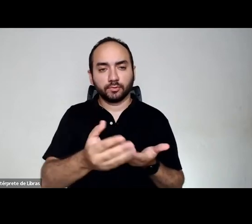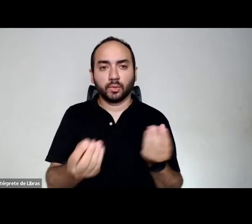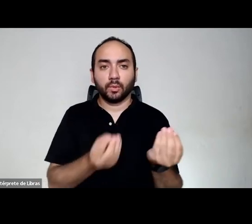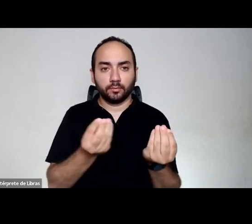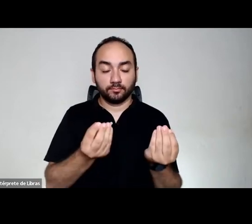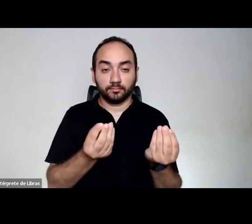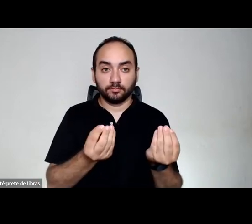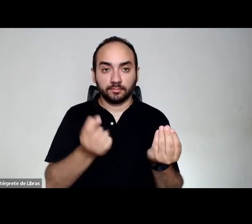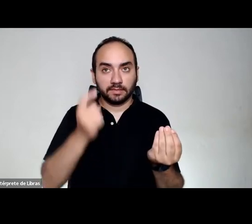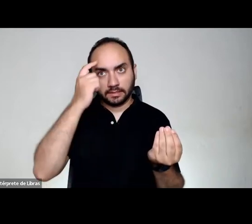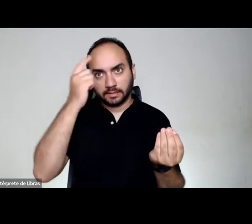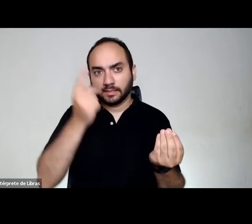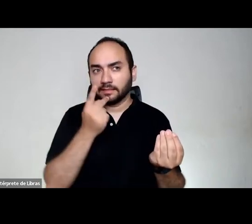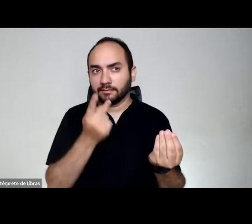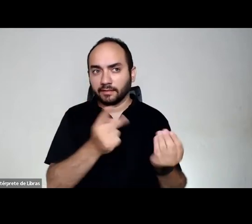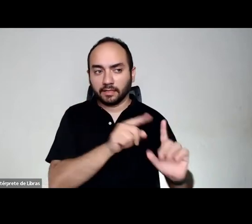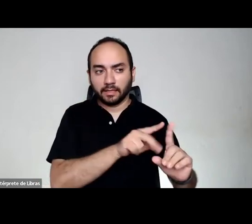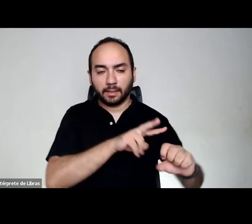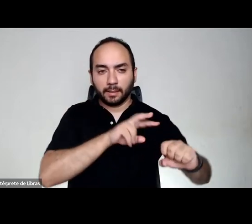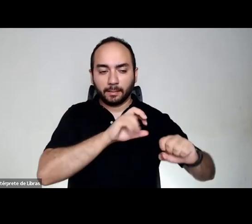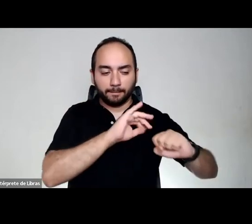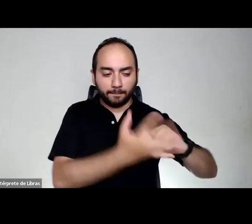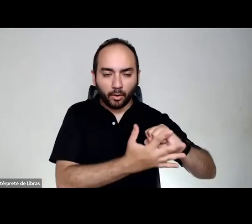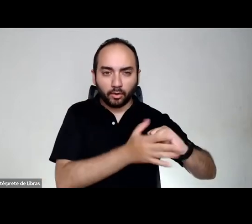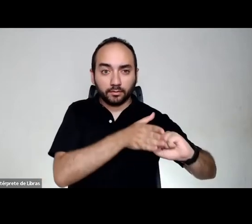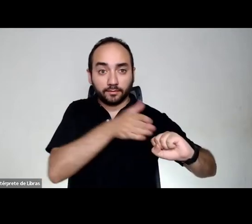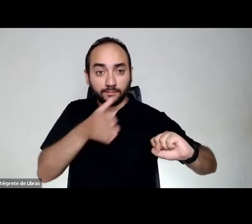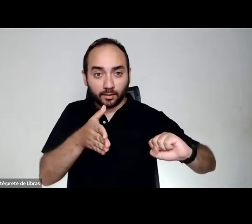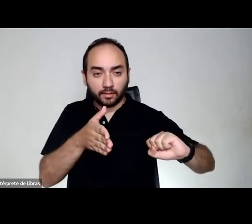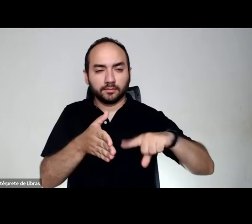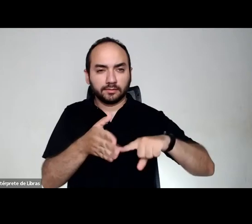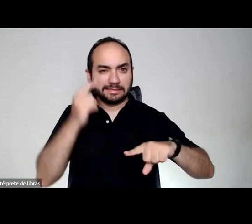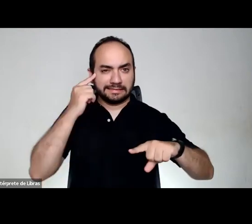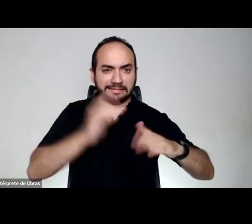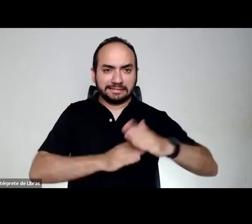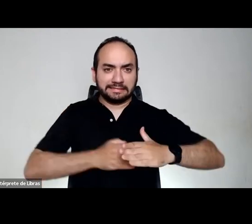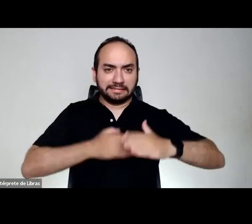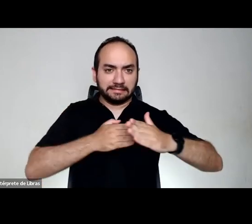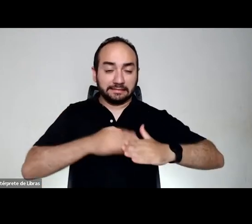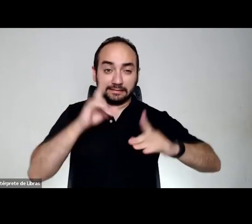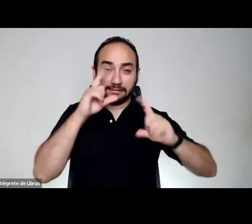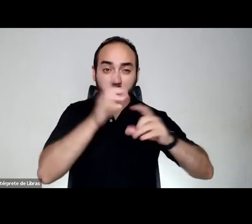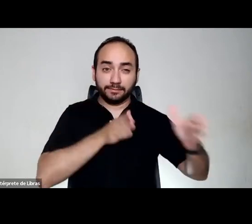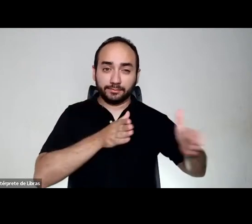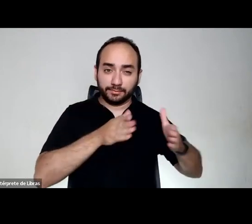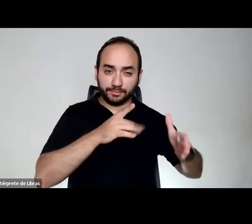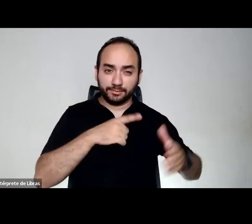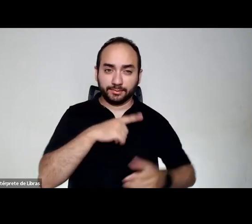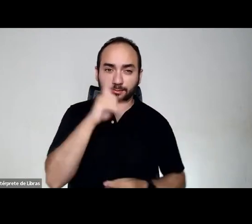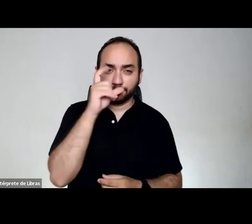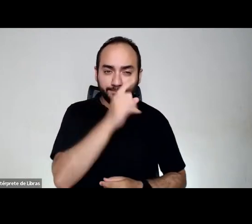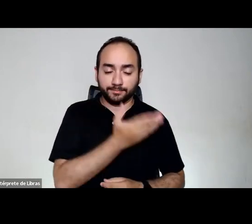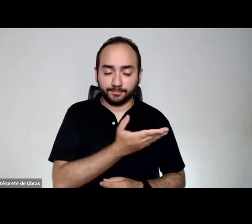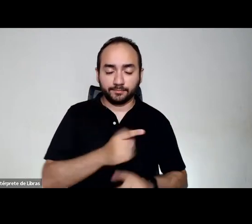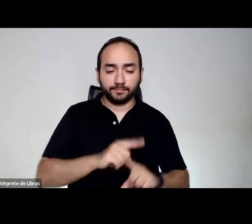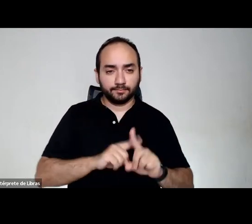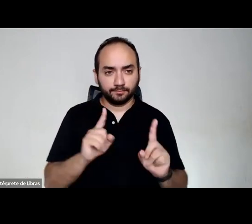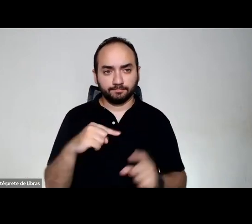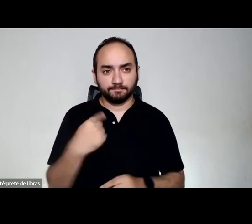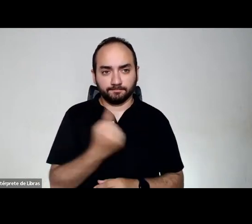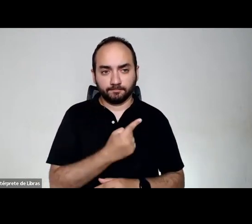não sei nem se dá para chamar de pós-pandemia, ainda estávamos tão limitados naquele momento, e a gente